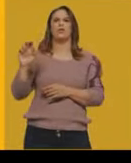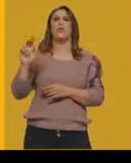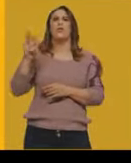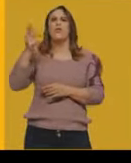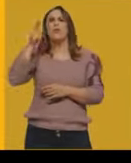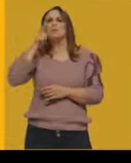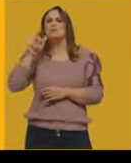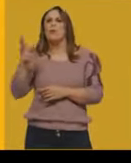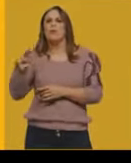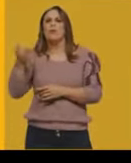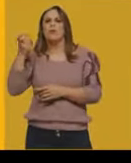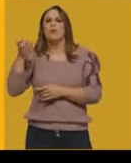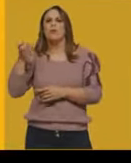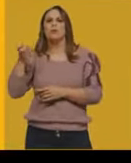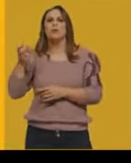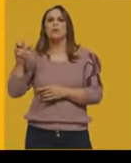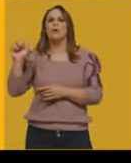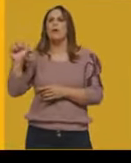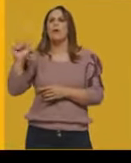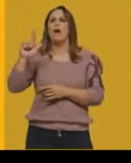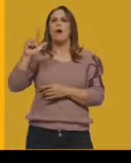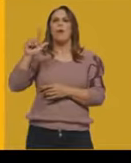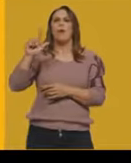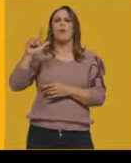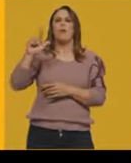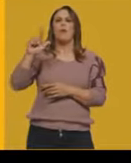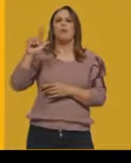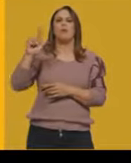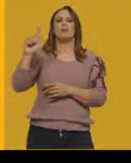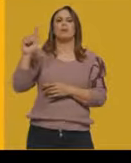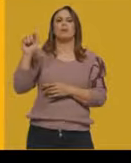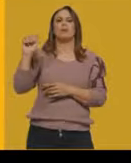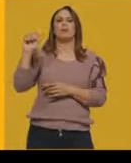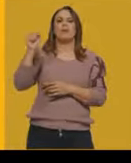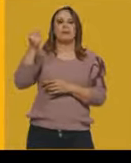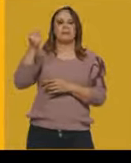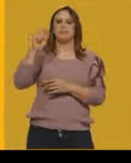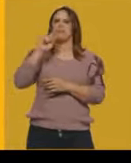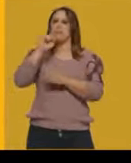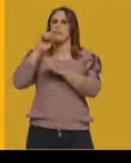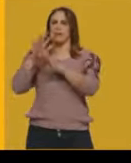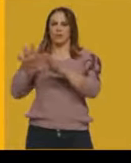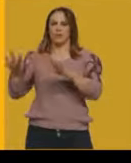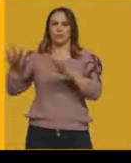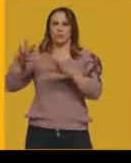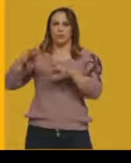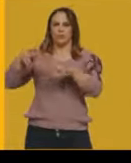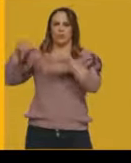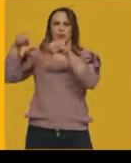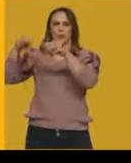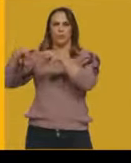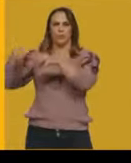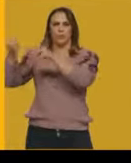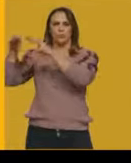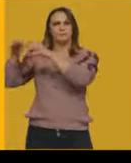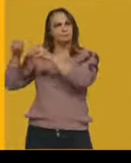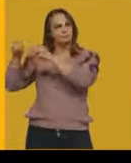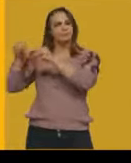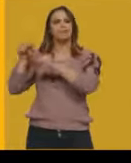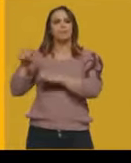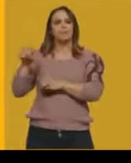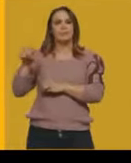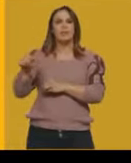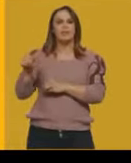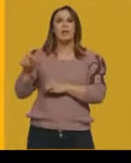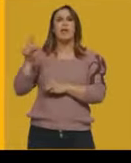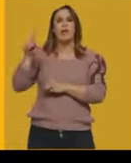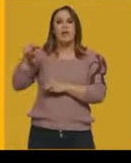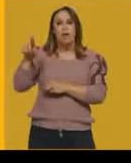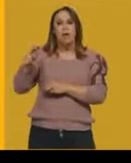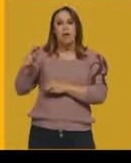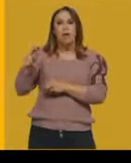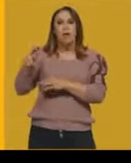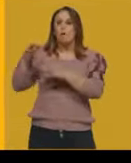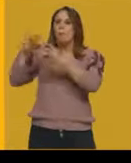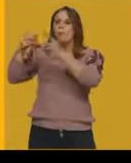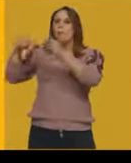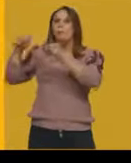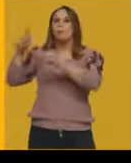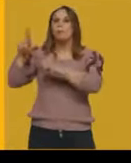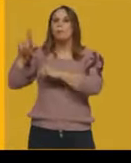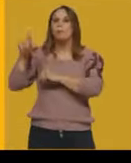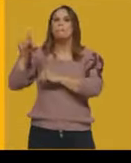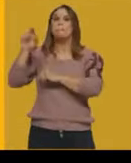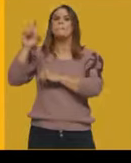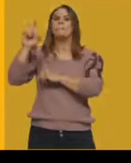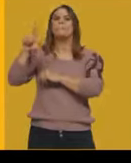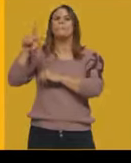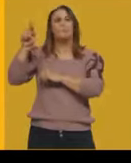muito parecido com o da gelatina, ele é um pó que é diluído, né, num líquido quente, e depois você tem ali